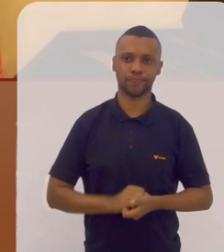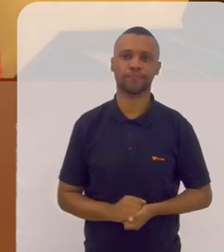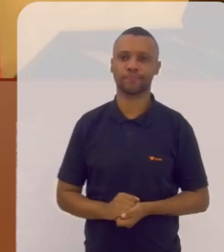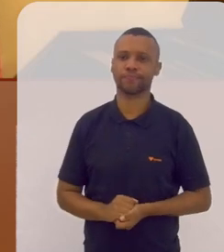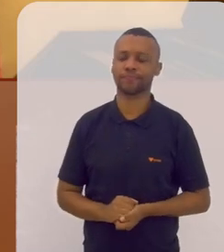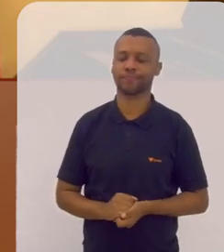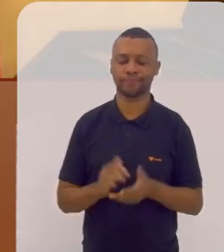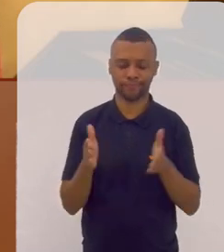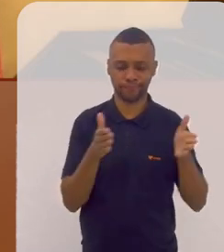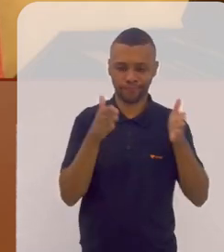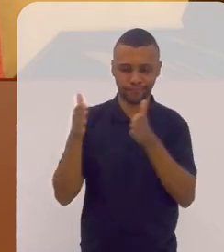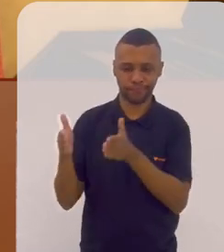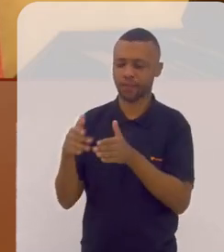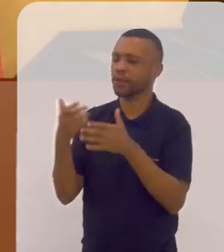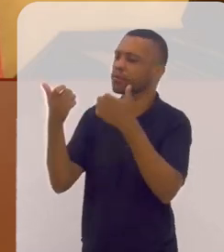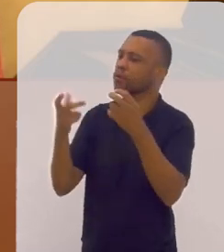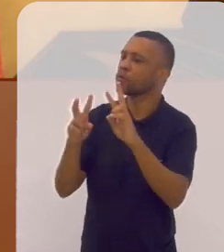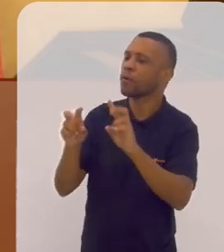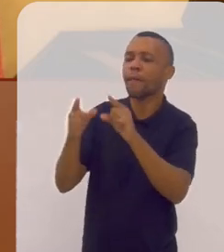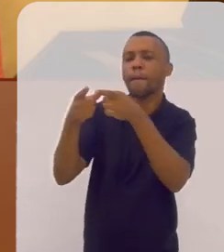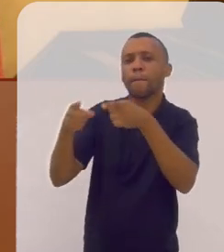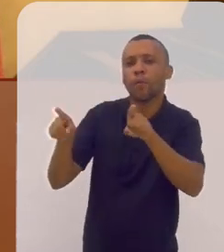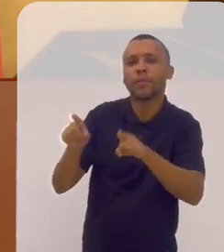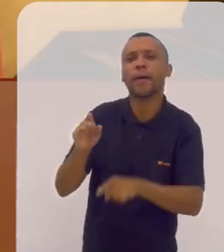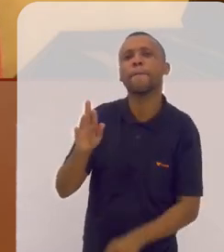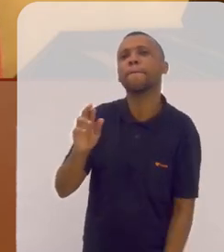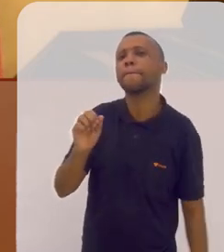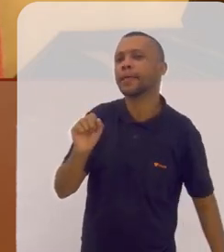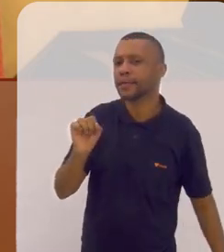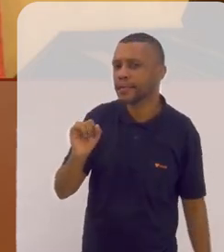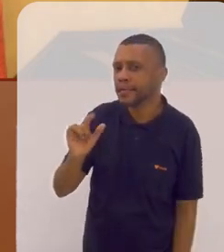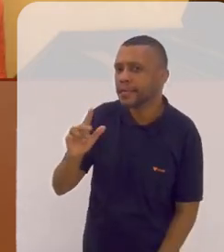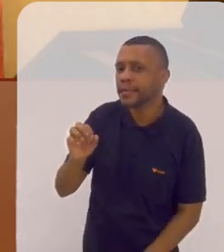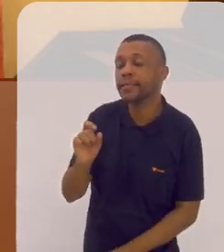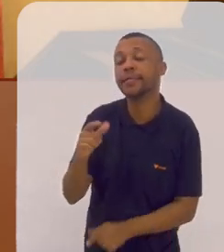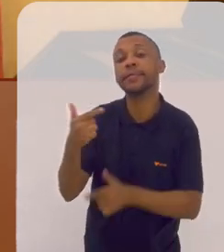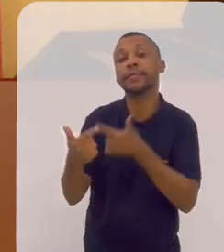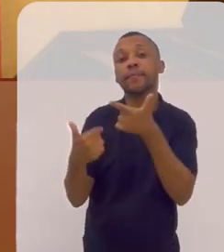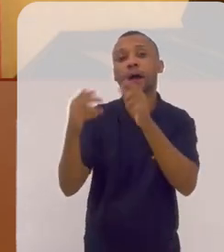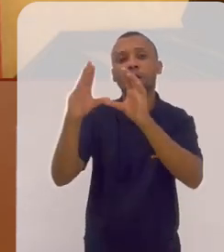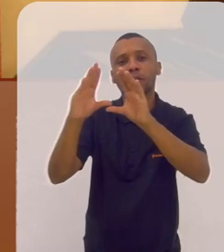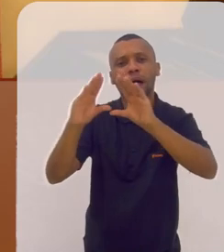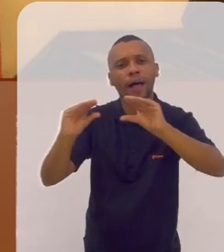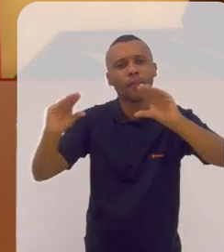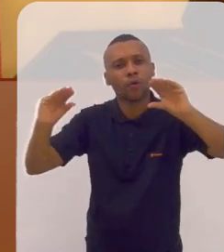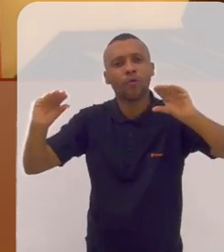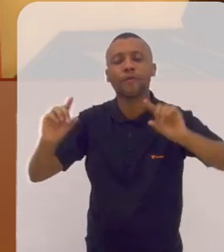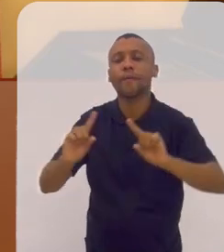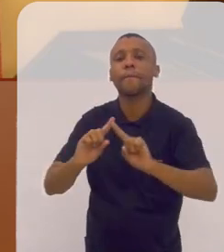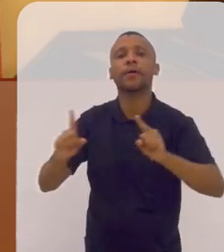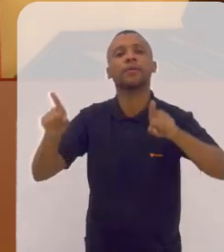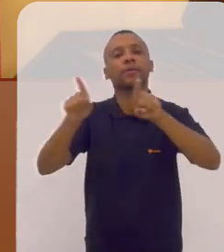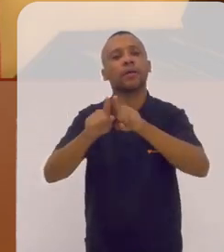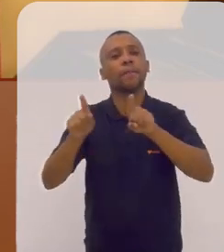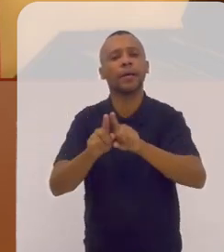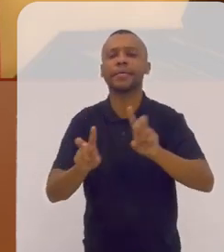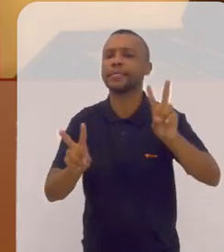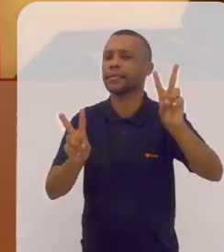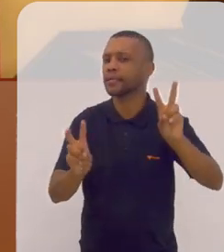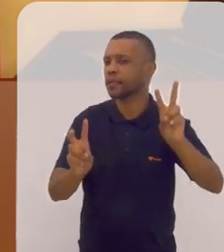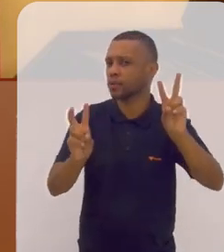você falou sobre sobre Música Brasilis sobre esse trabalho na nuvem mas citou também